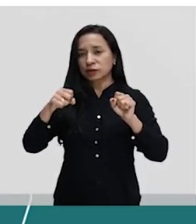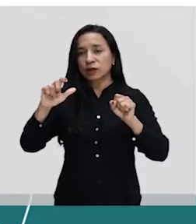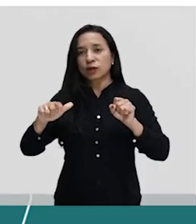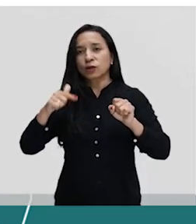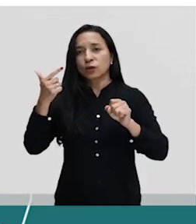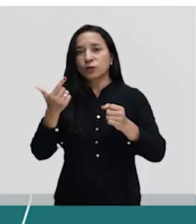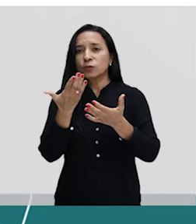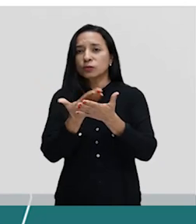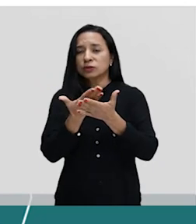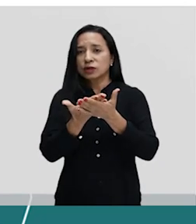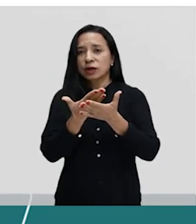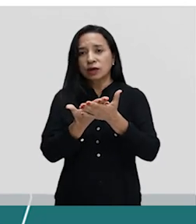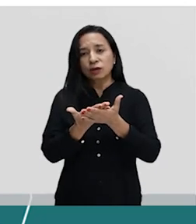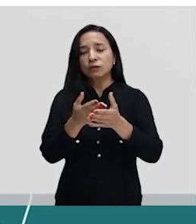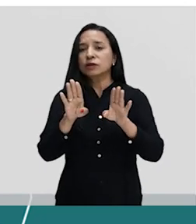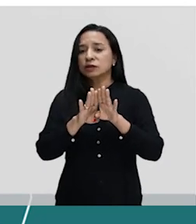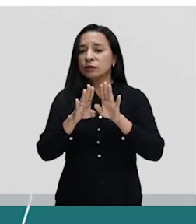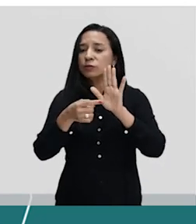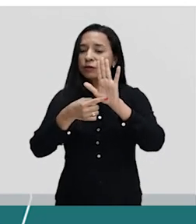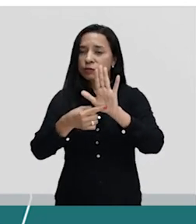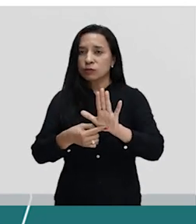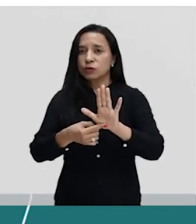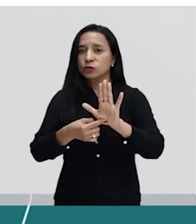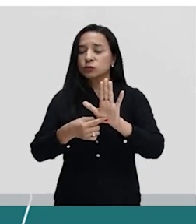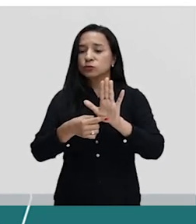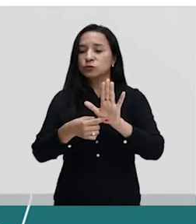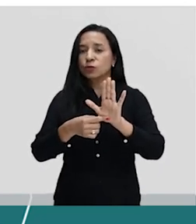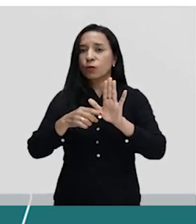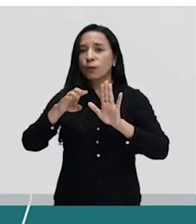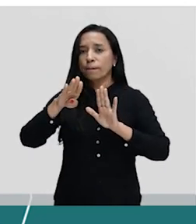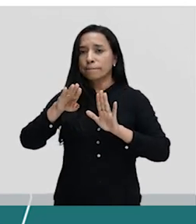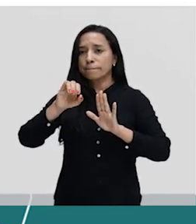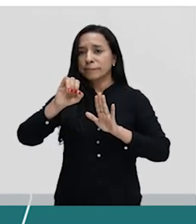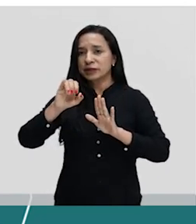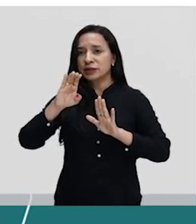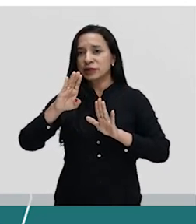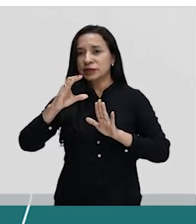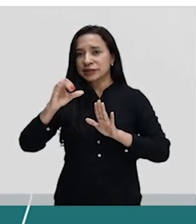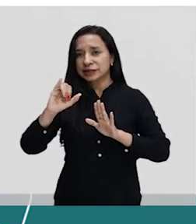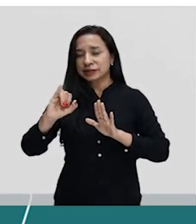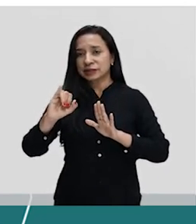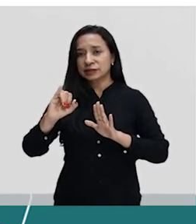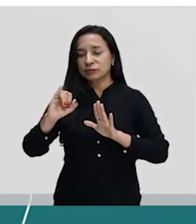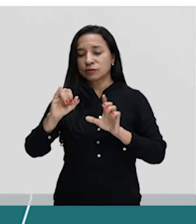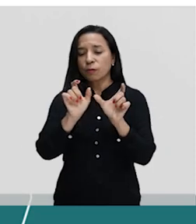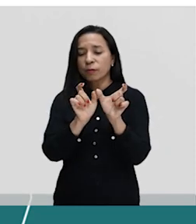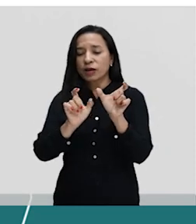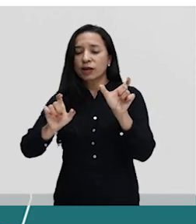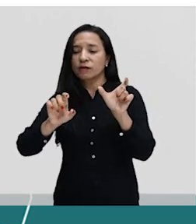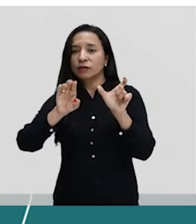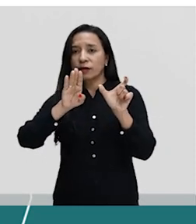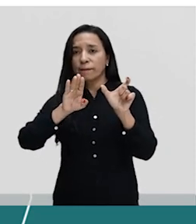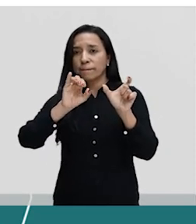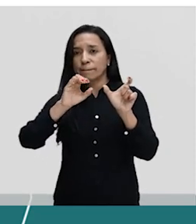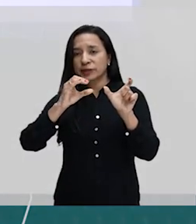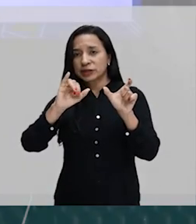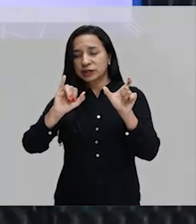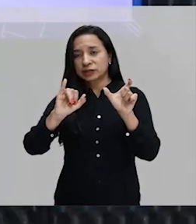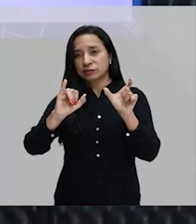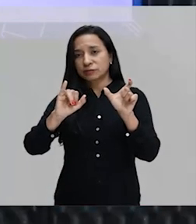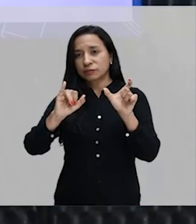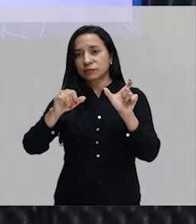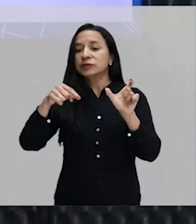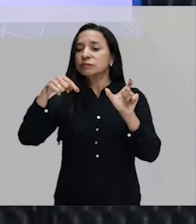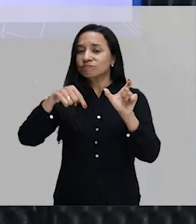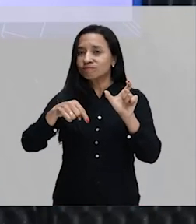bici como bicicleta. Sim, assim como nós chamamos bike, né? Muitos de vocês chamam ah, vou pegar minha bike, que a gente já